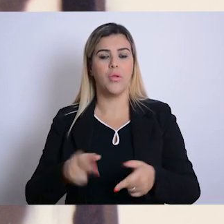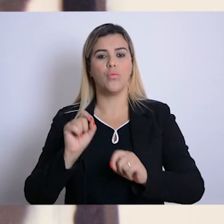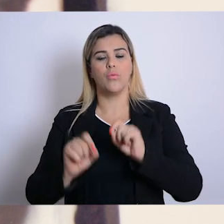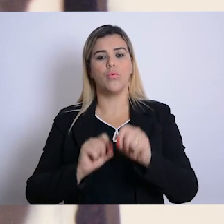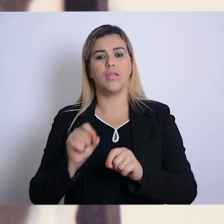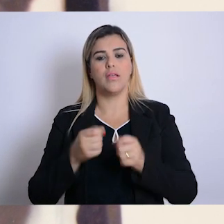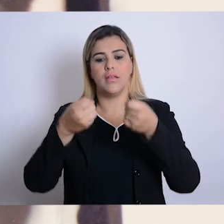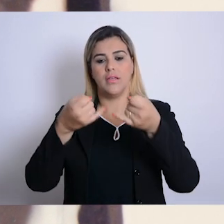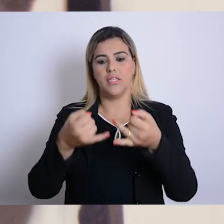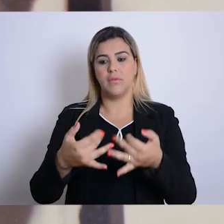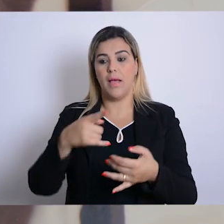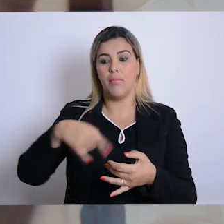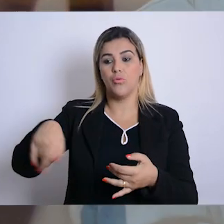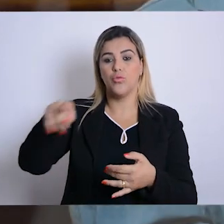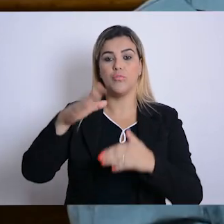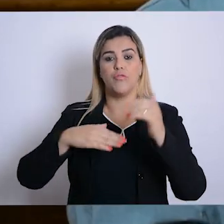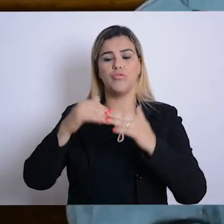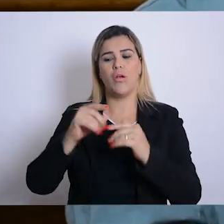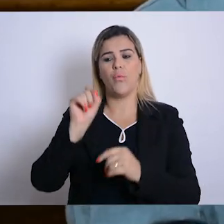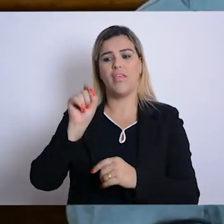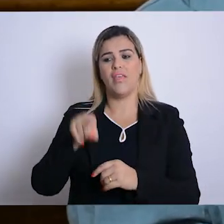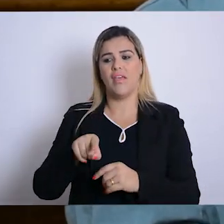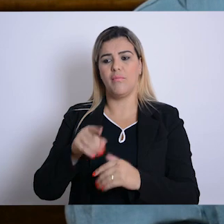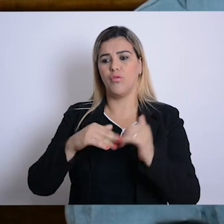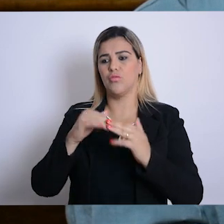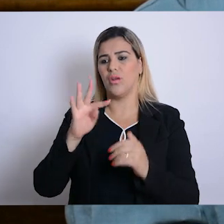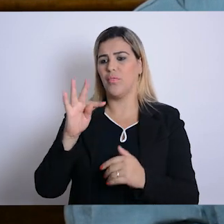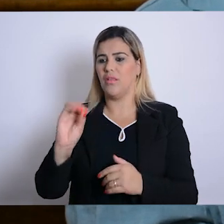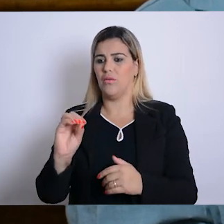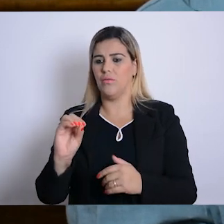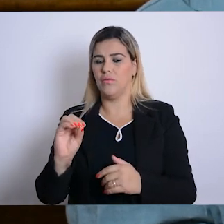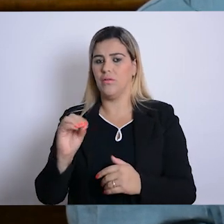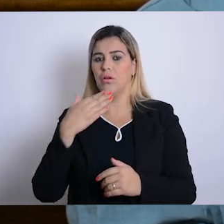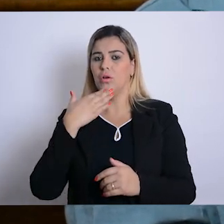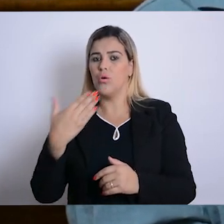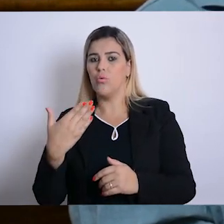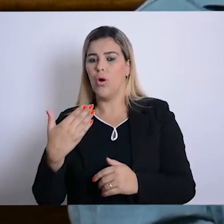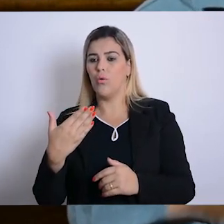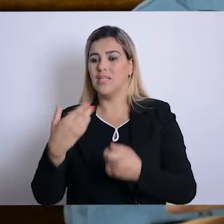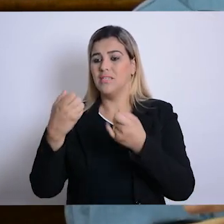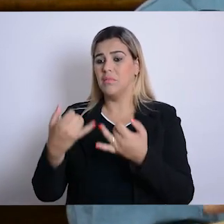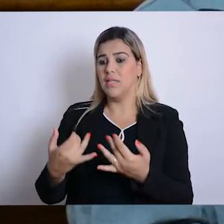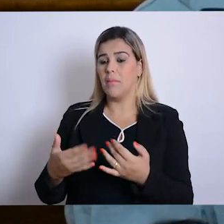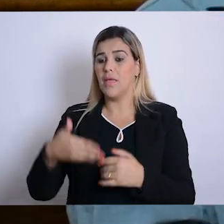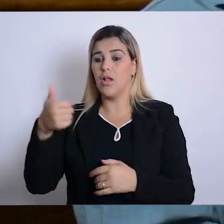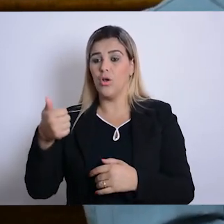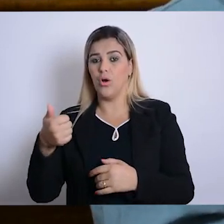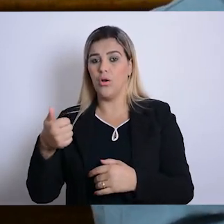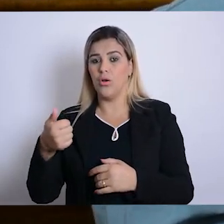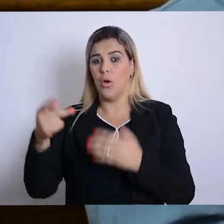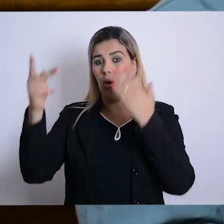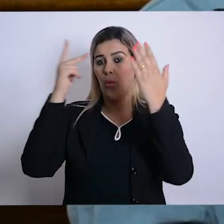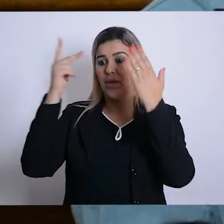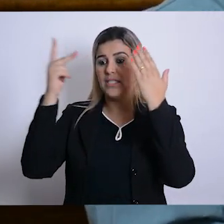para os outros profissionais, o que era a terapia ocupacional e quais seriam os critérios e o que justificava, por exemplo, um psiquiatra contar com um